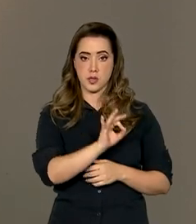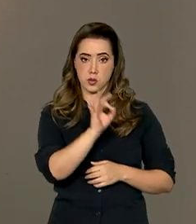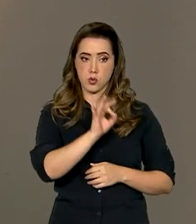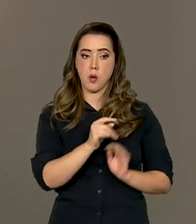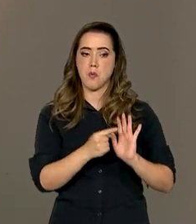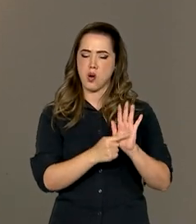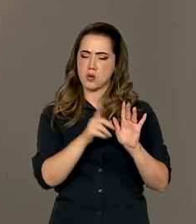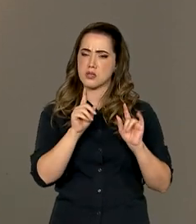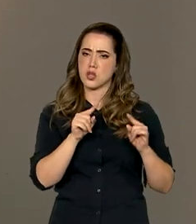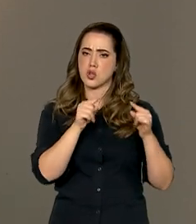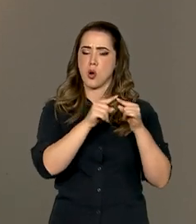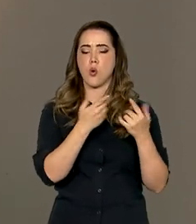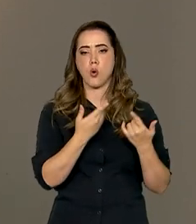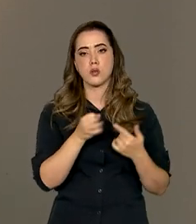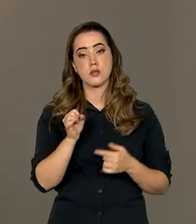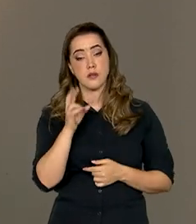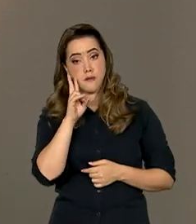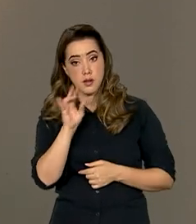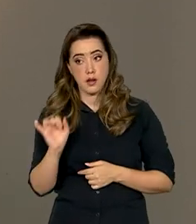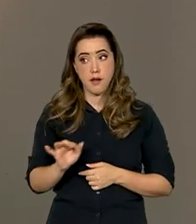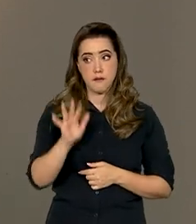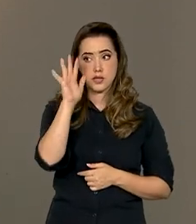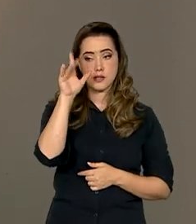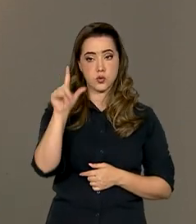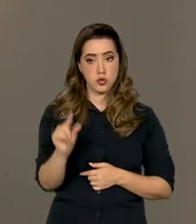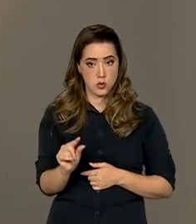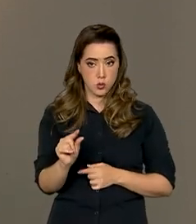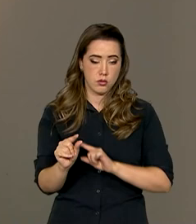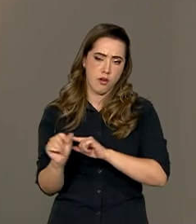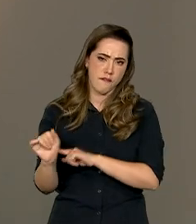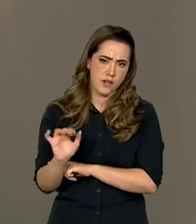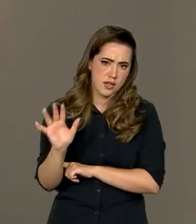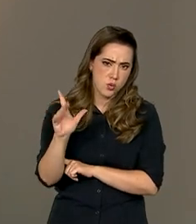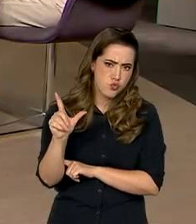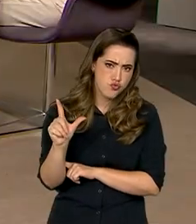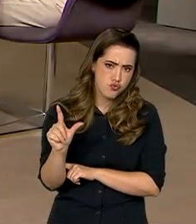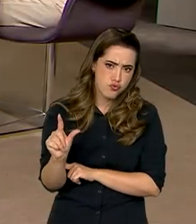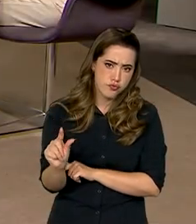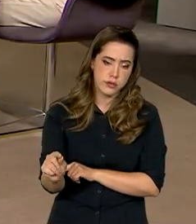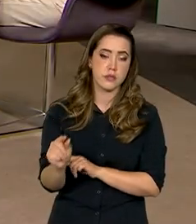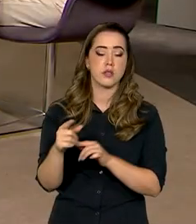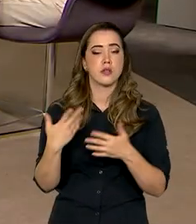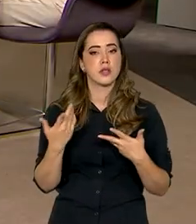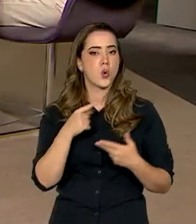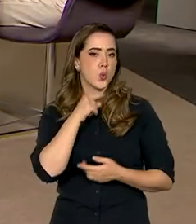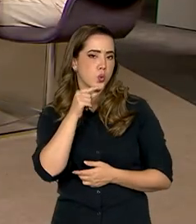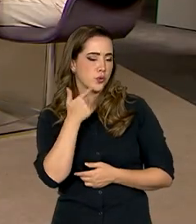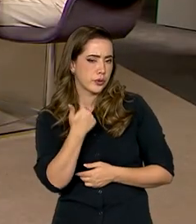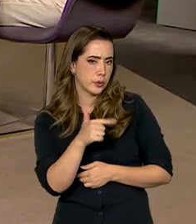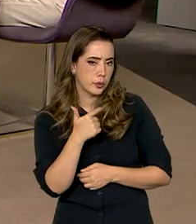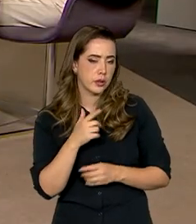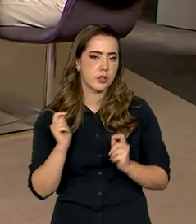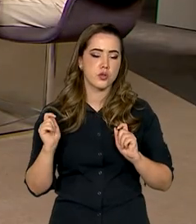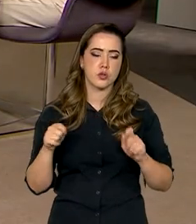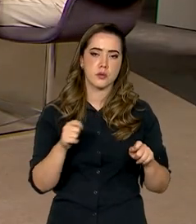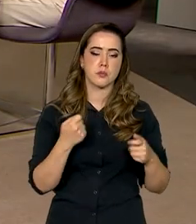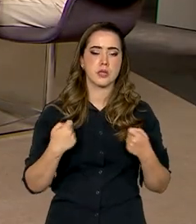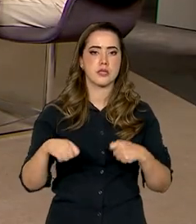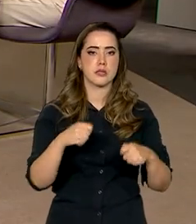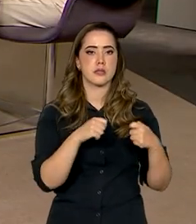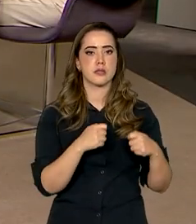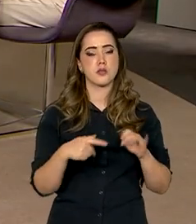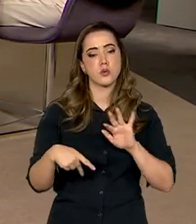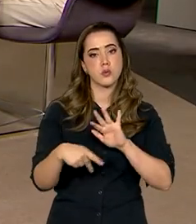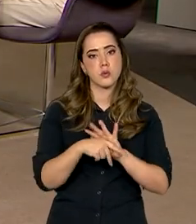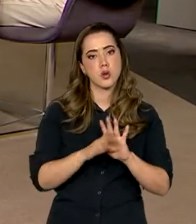também você tem todo o aspecto relacionado à política monetária. Então, não tenha dúvida, né? Que há uma necessidade do